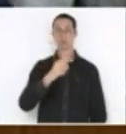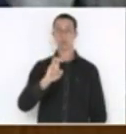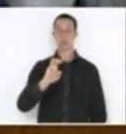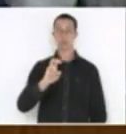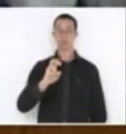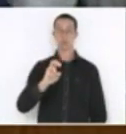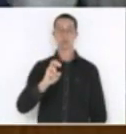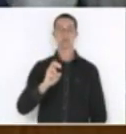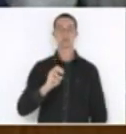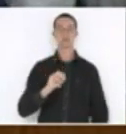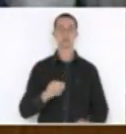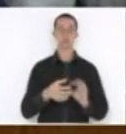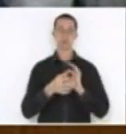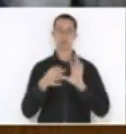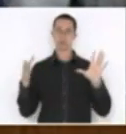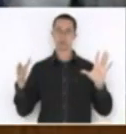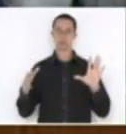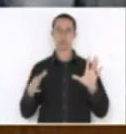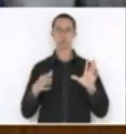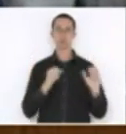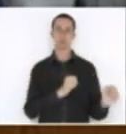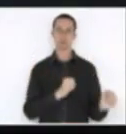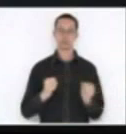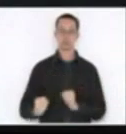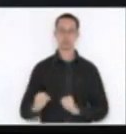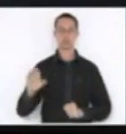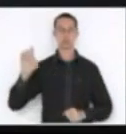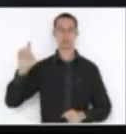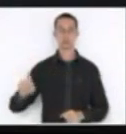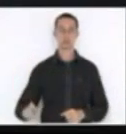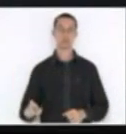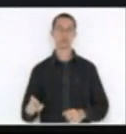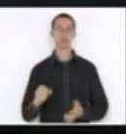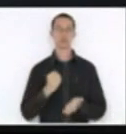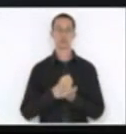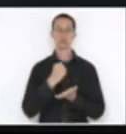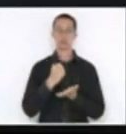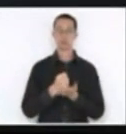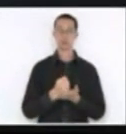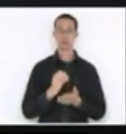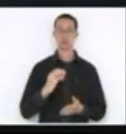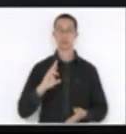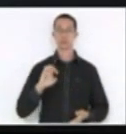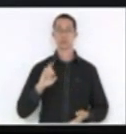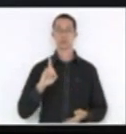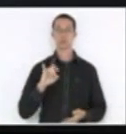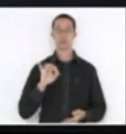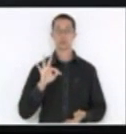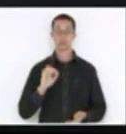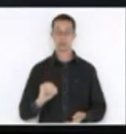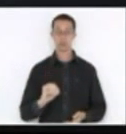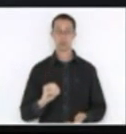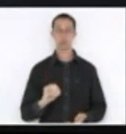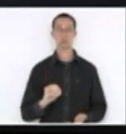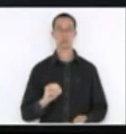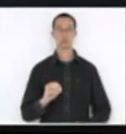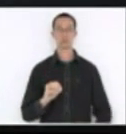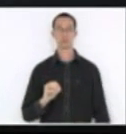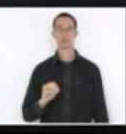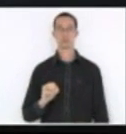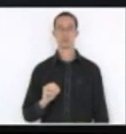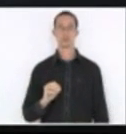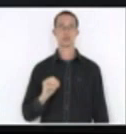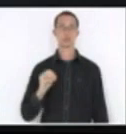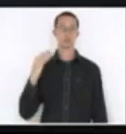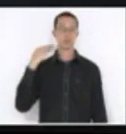Executivo a contratar a operação de crédito com o Banco Nacional de Desenvolvimento Econômico e Social e